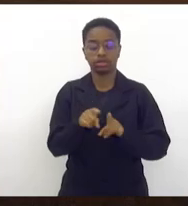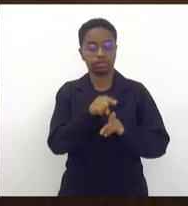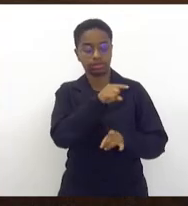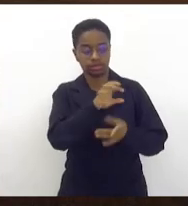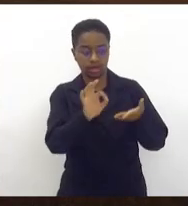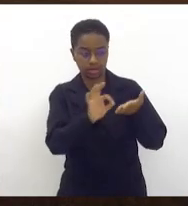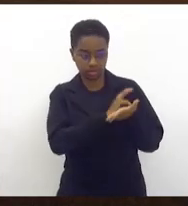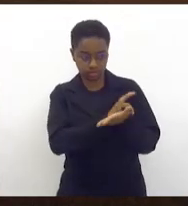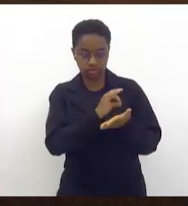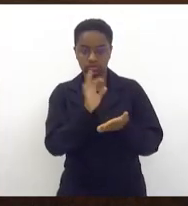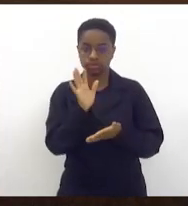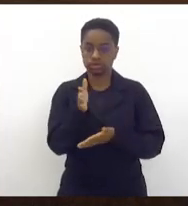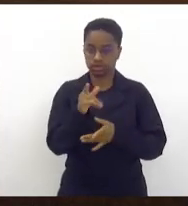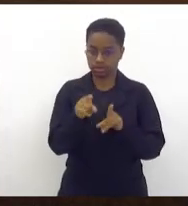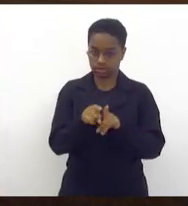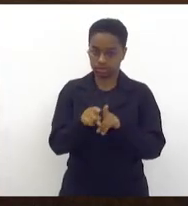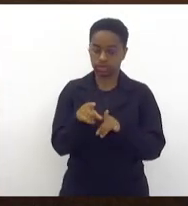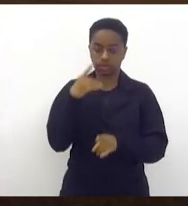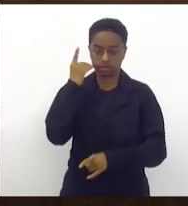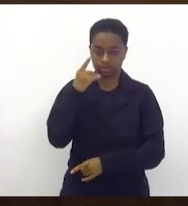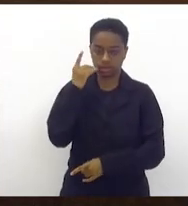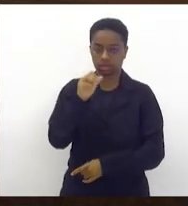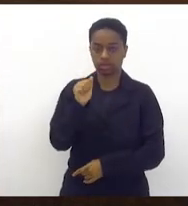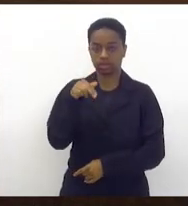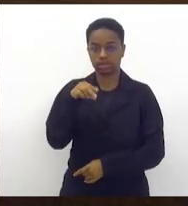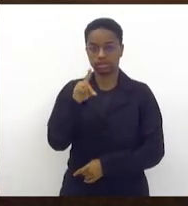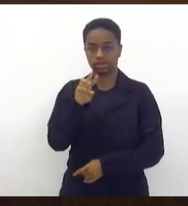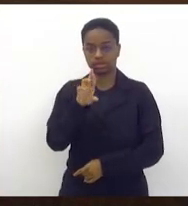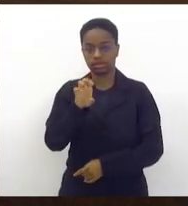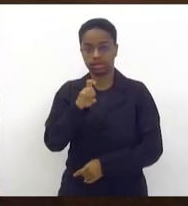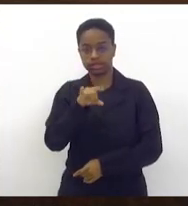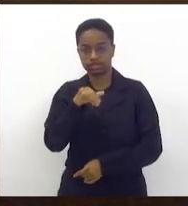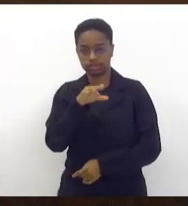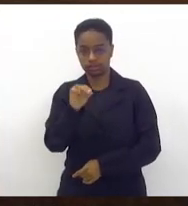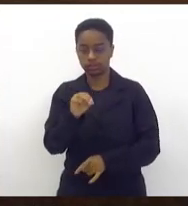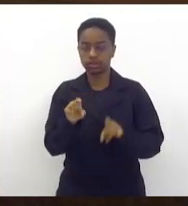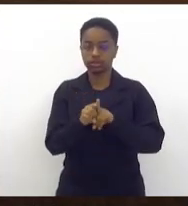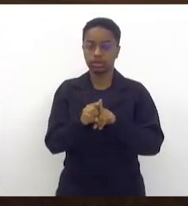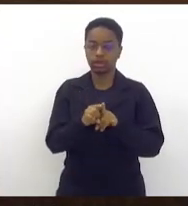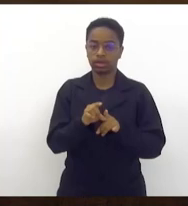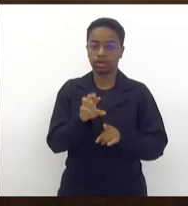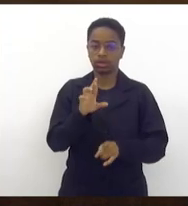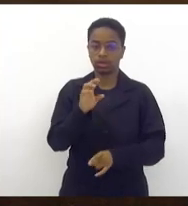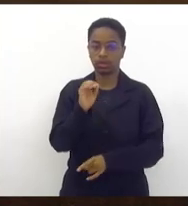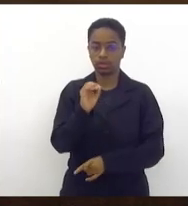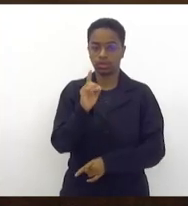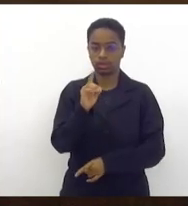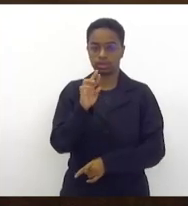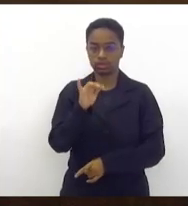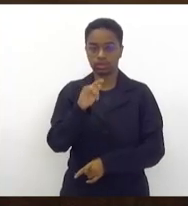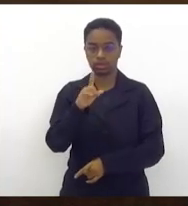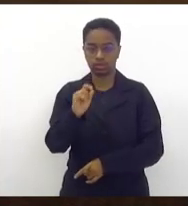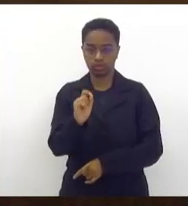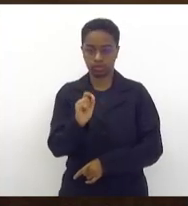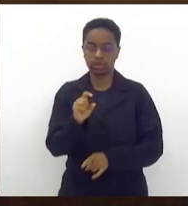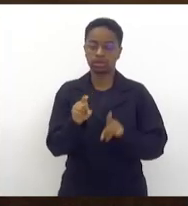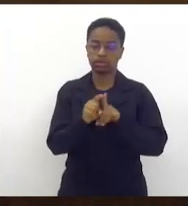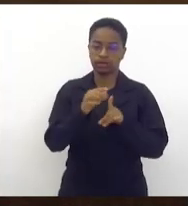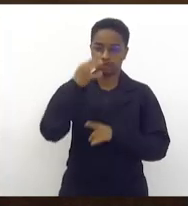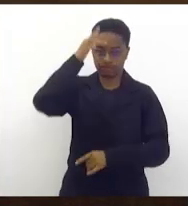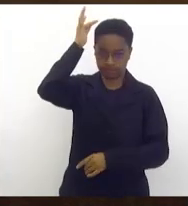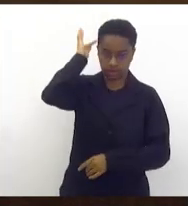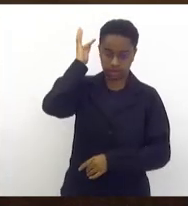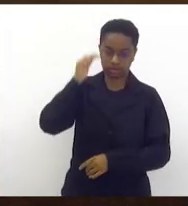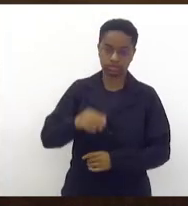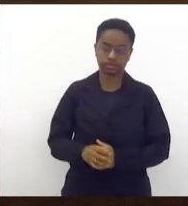excelência e do deputado André Zin Siciliano, do deputado Rodrigo Amorim, não lembro quem é o outro deputado agora, Fred Pacheco,